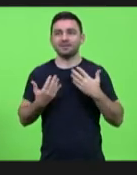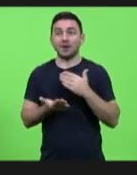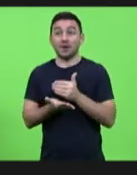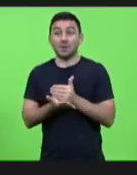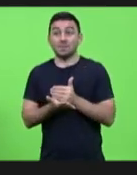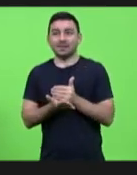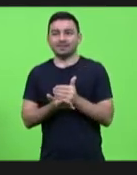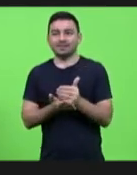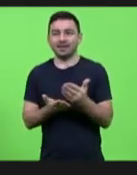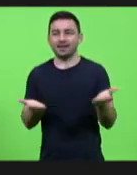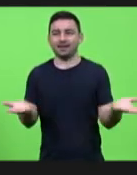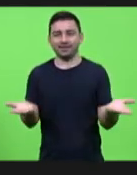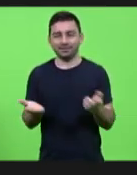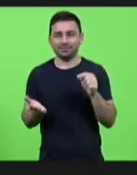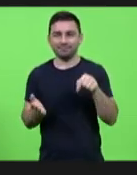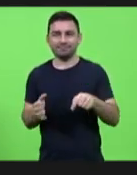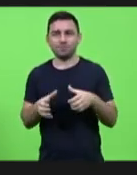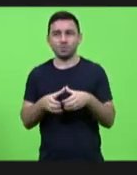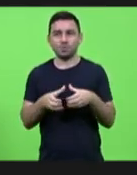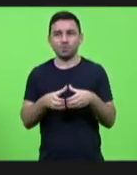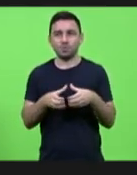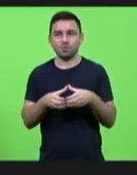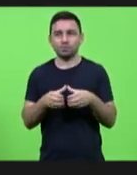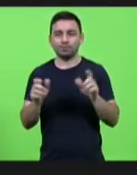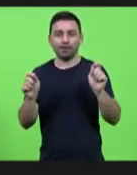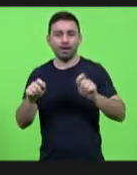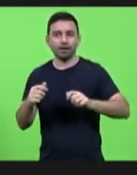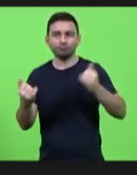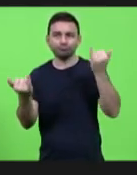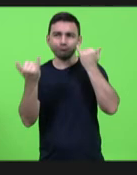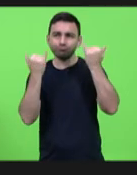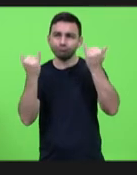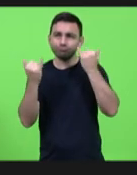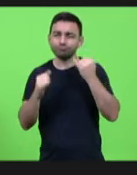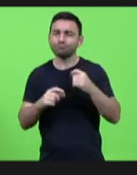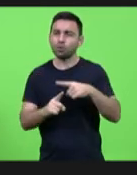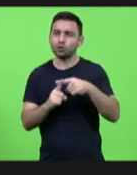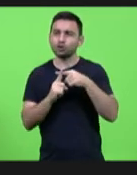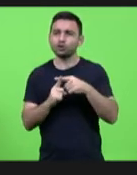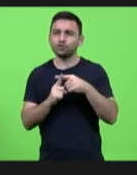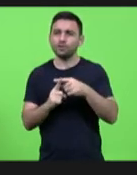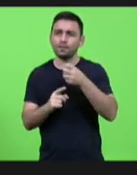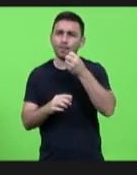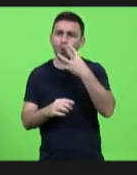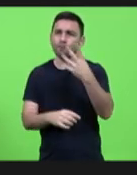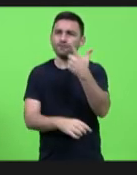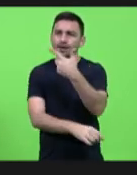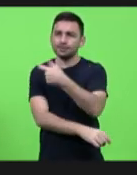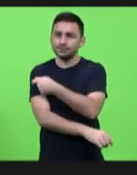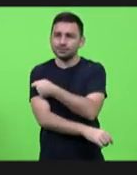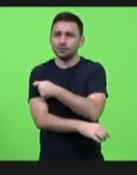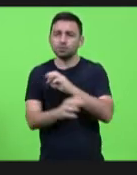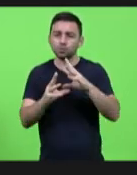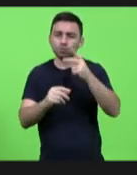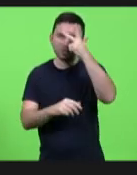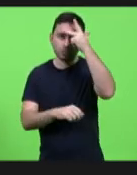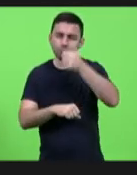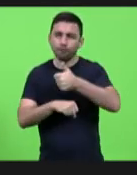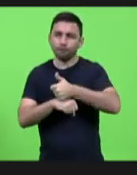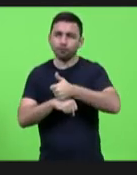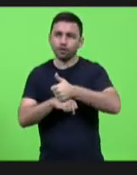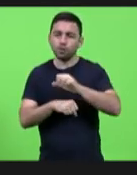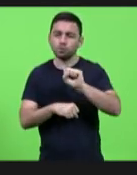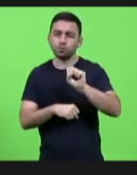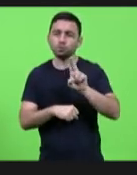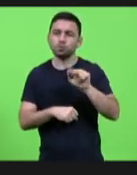reinstalação da frente com essa notícia bem positiva da vacinação aos trabalhadores dos SUAS. Então,